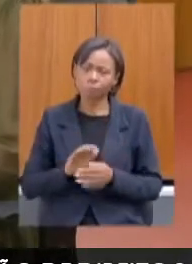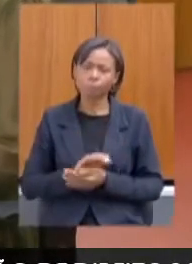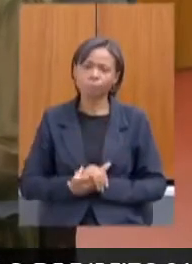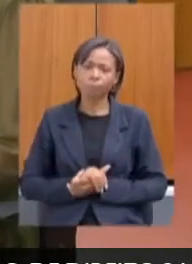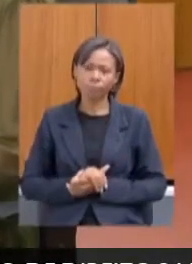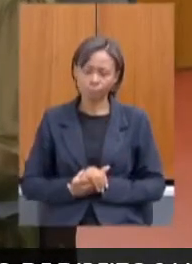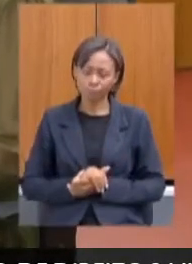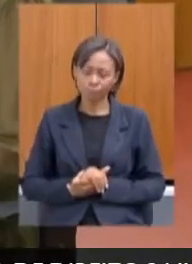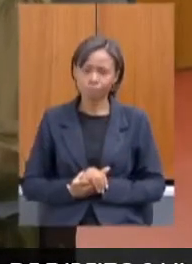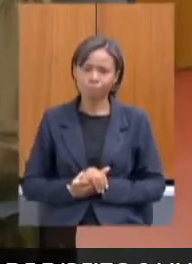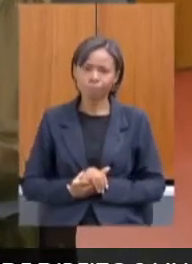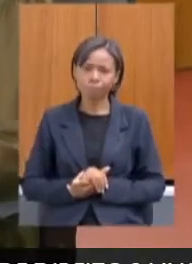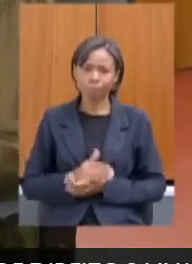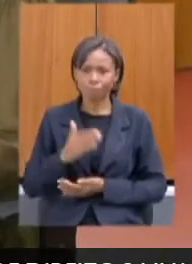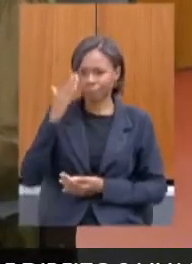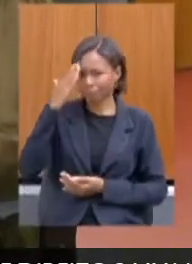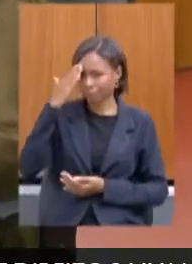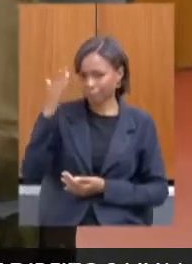Obrigada, deputada.